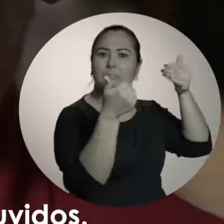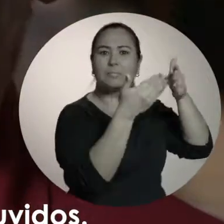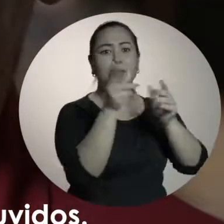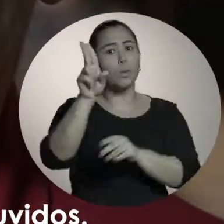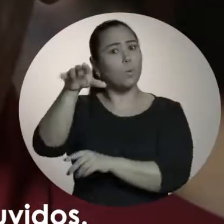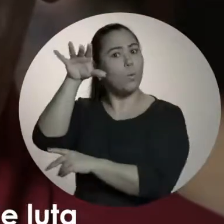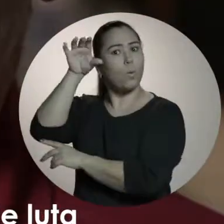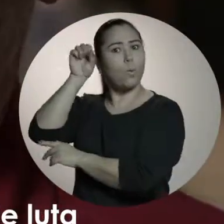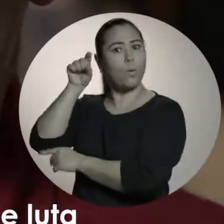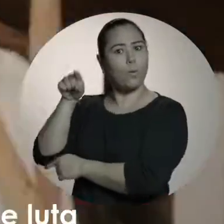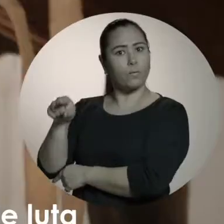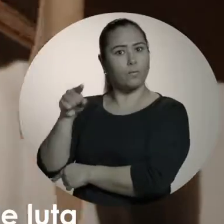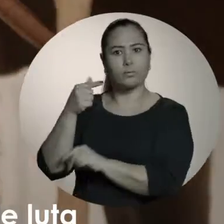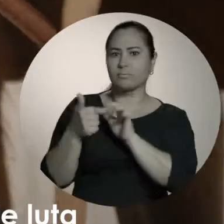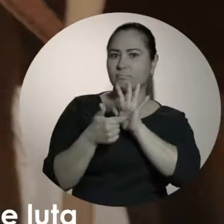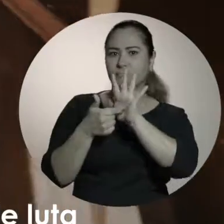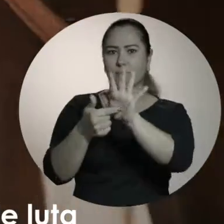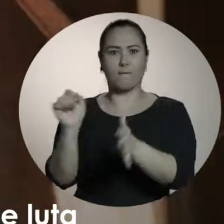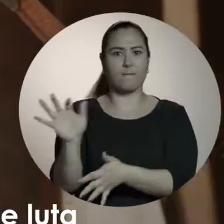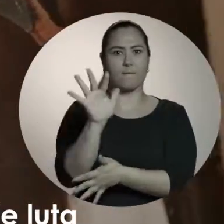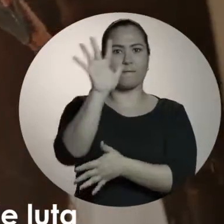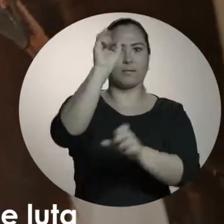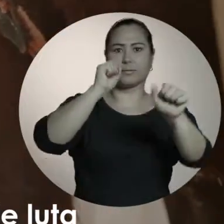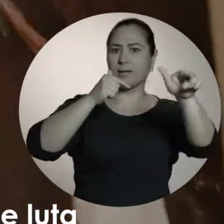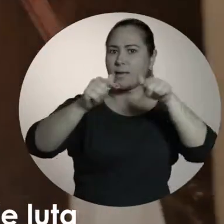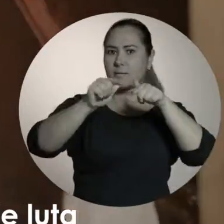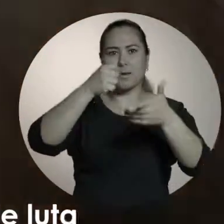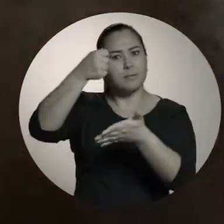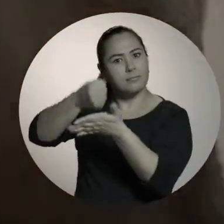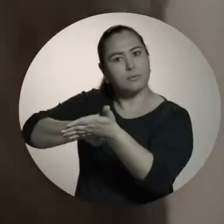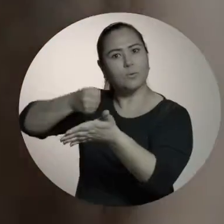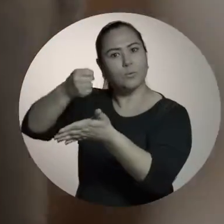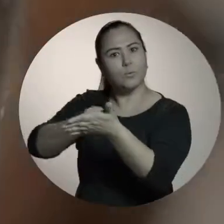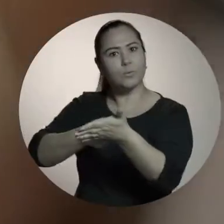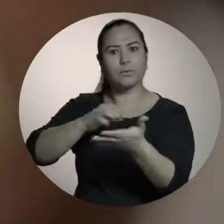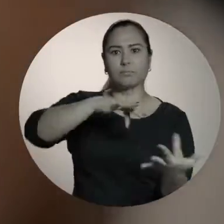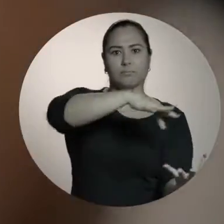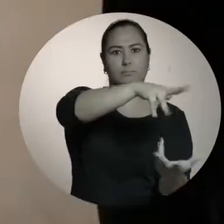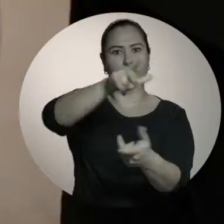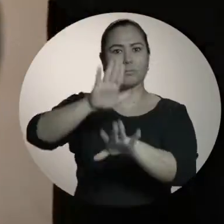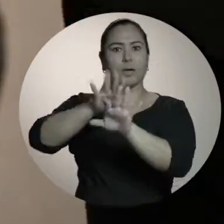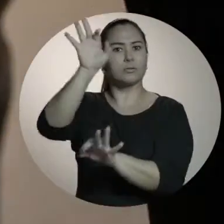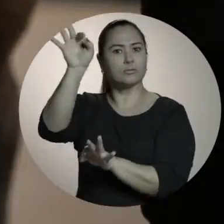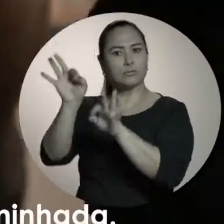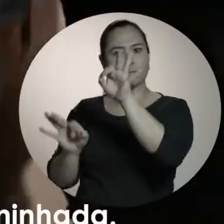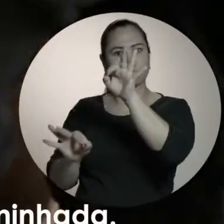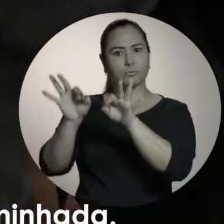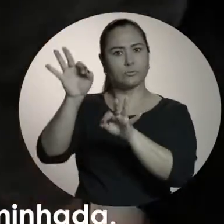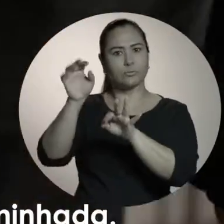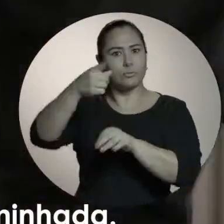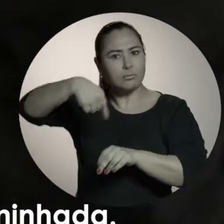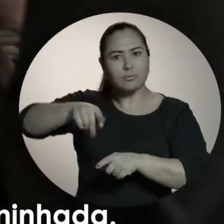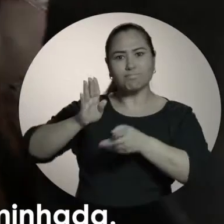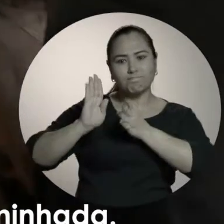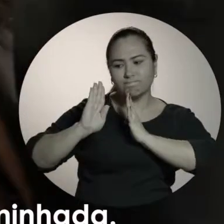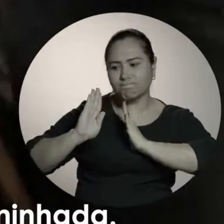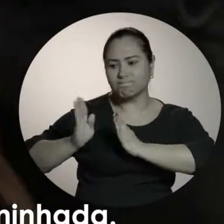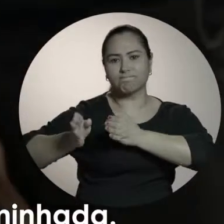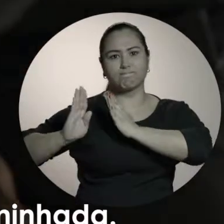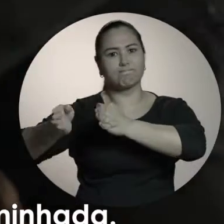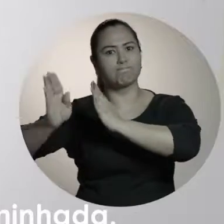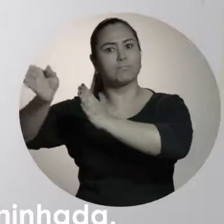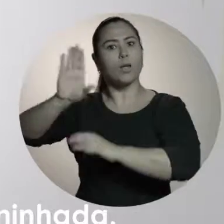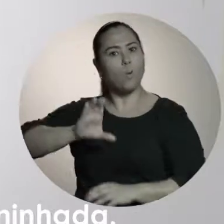ouvidos. Mostremos o nosso valor de trabalho e de luta por um mundo mais justo. Vamos prosseguir com